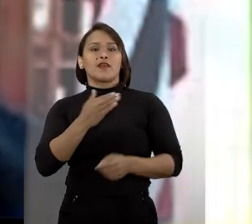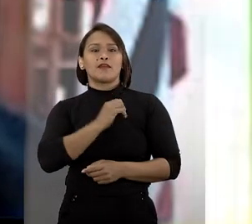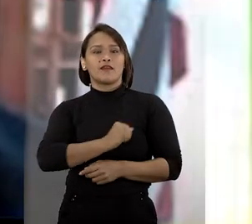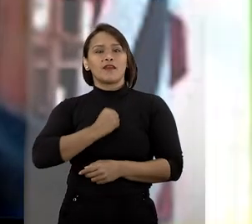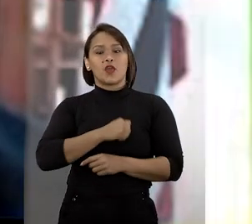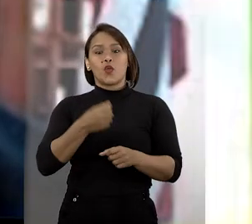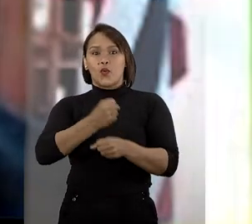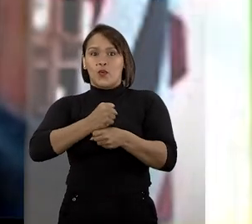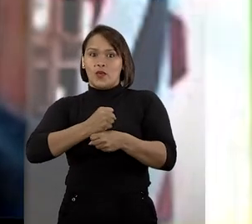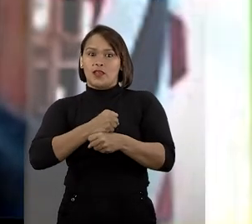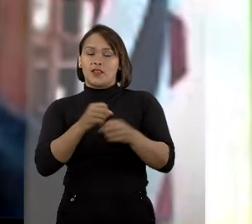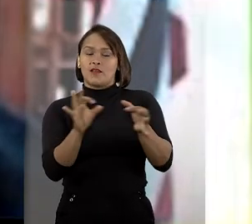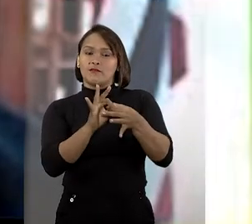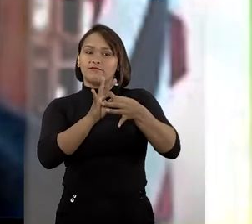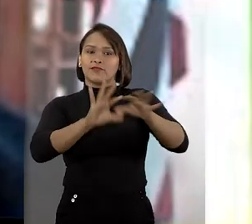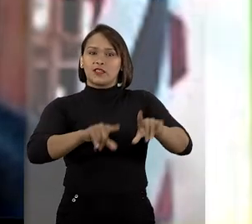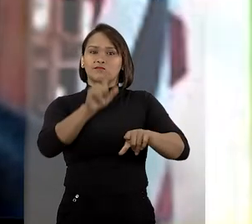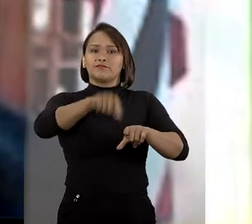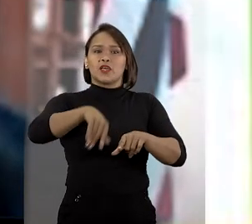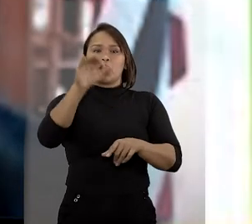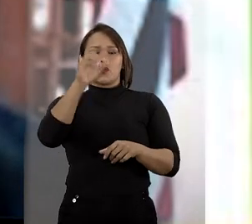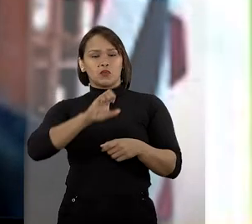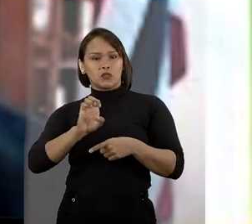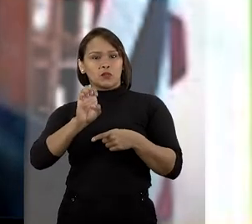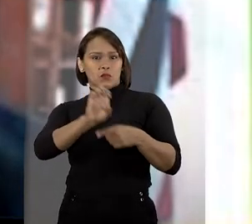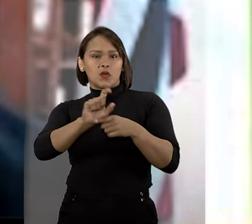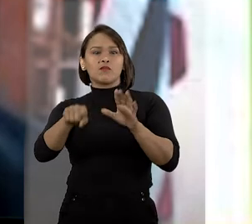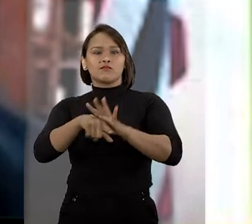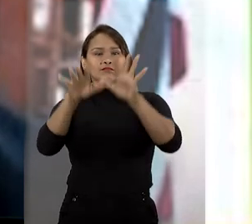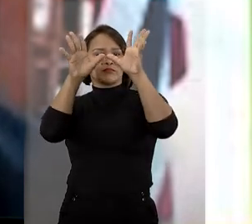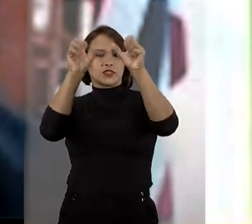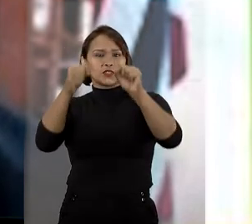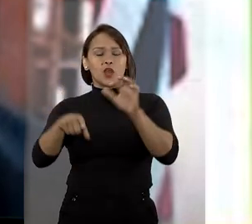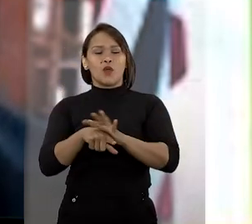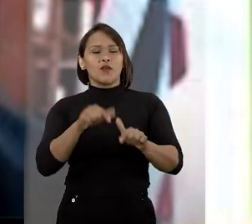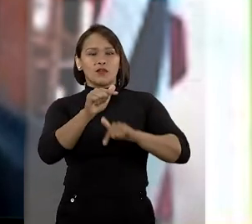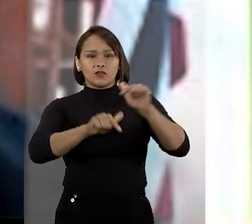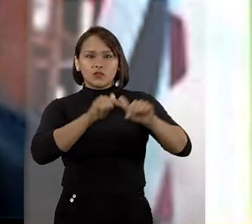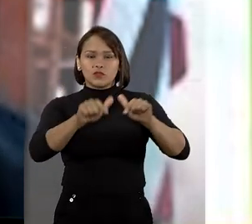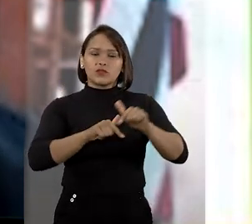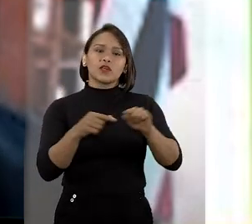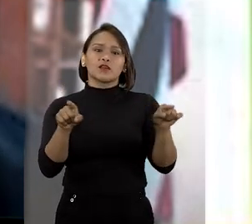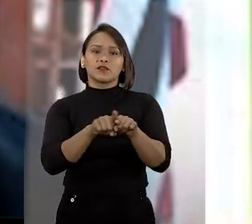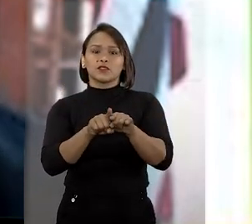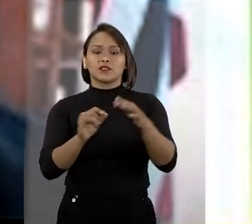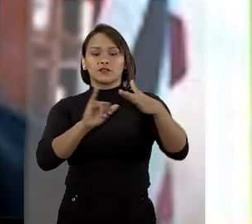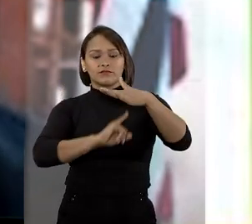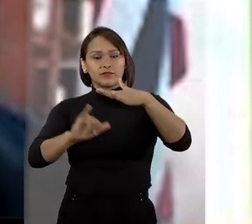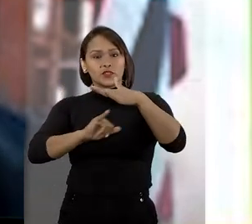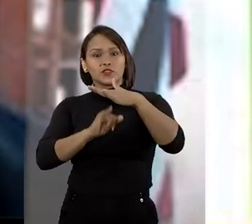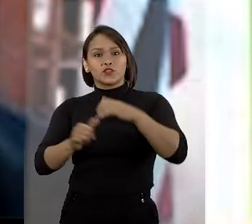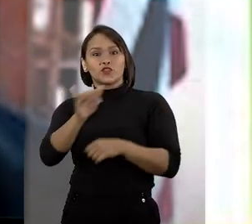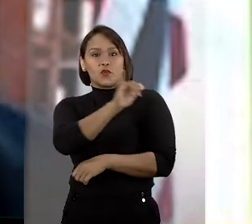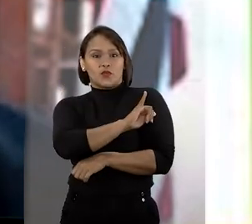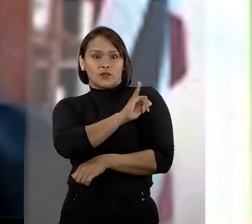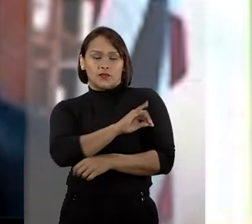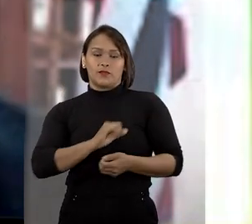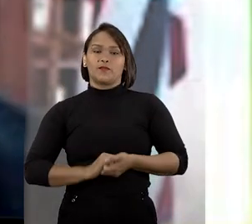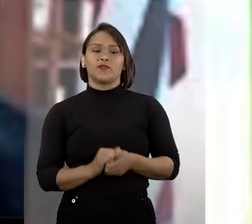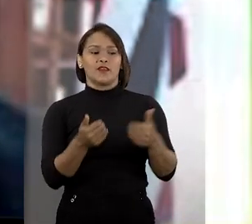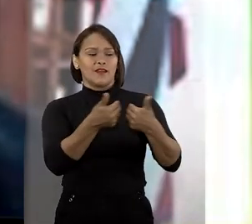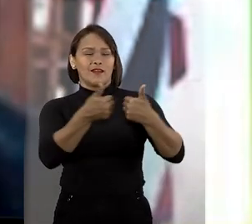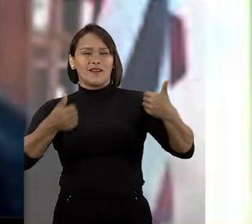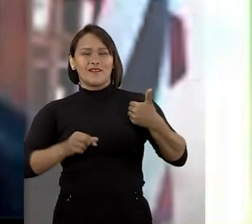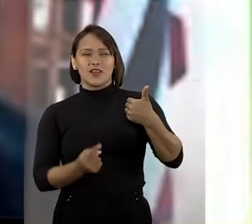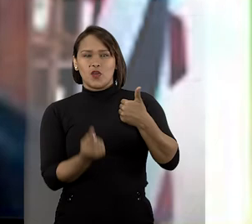agosto deste ano, eles foram absolvidos pelo Tribunal do Júri, o que demonstra o funcionamento atual das instituições fluminenses